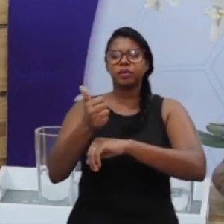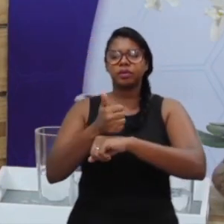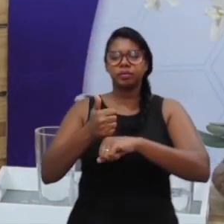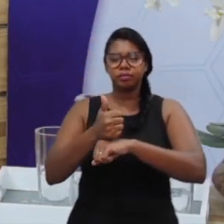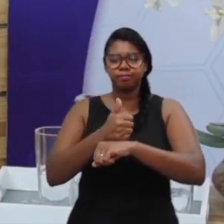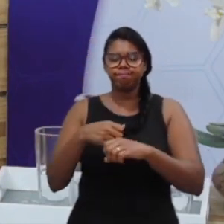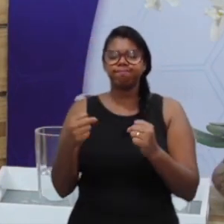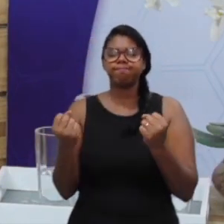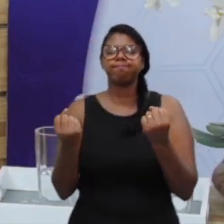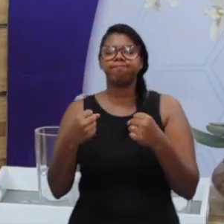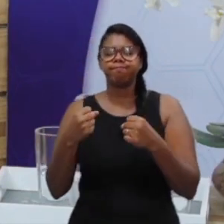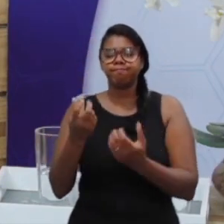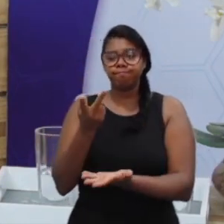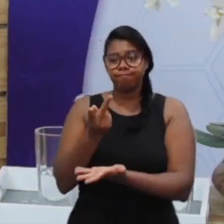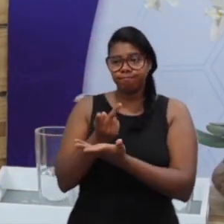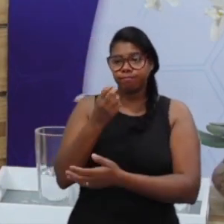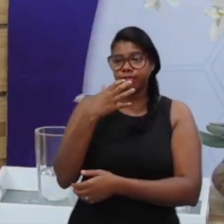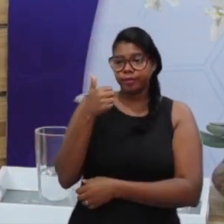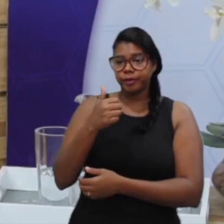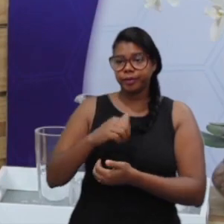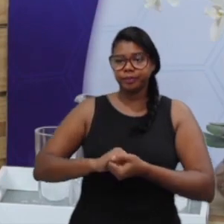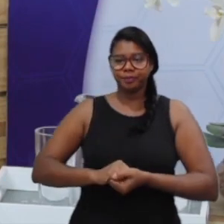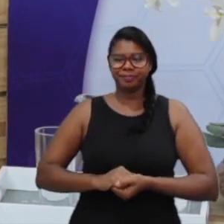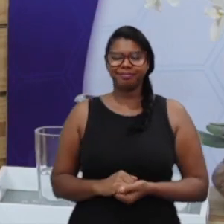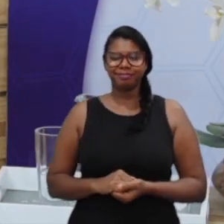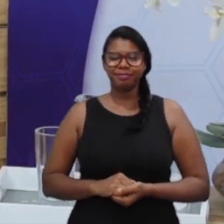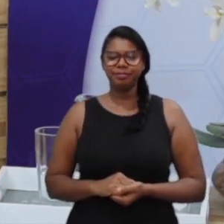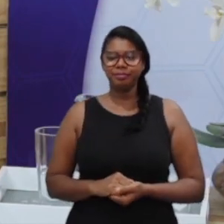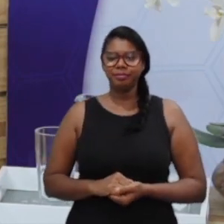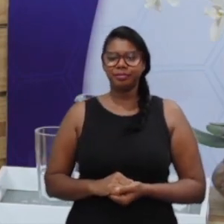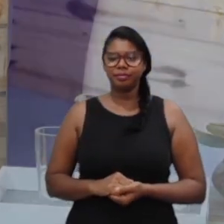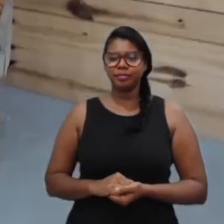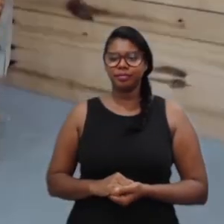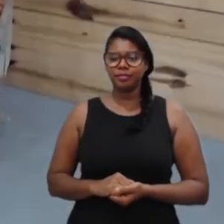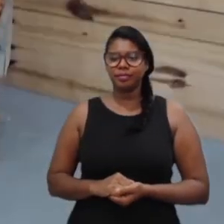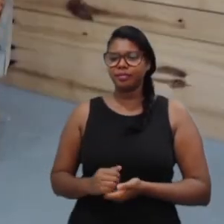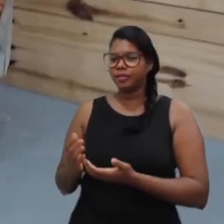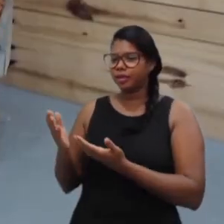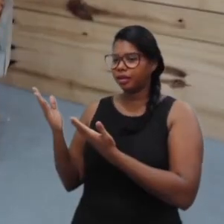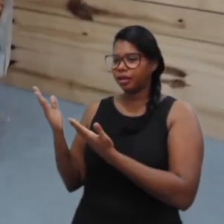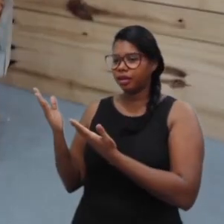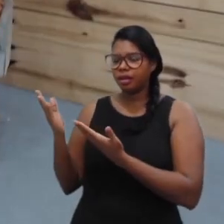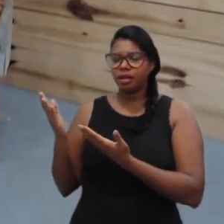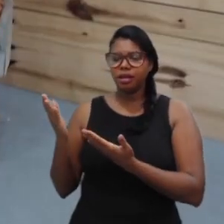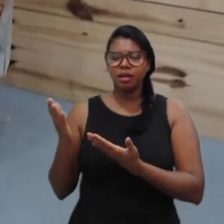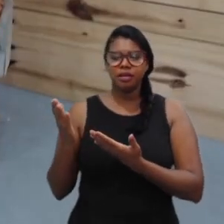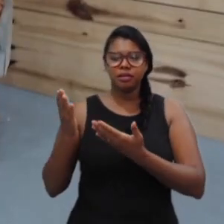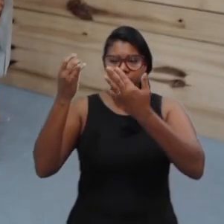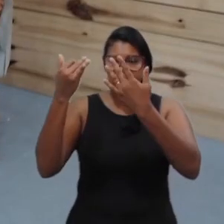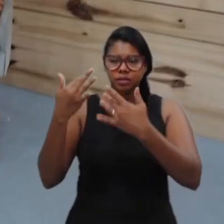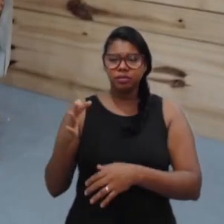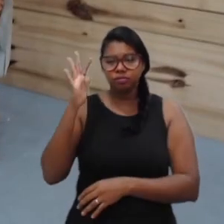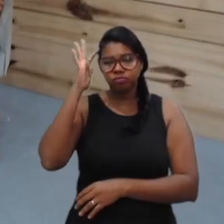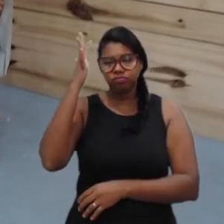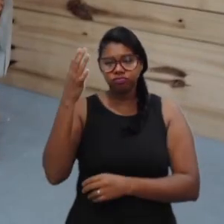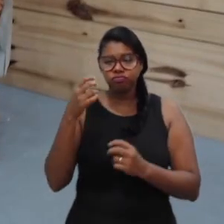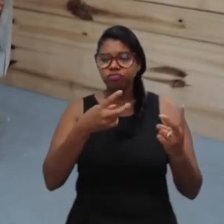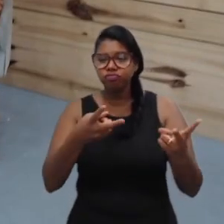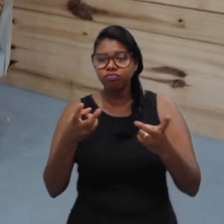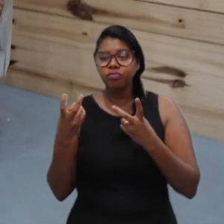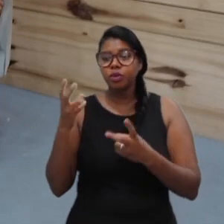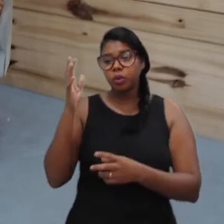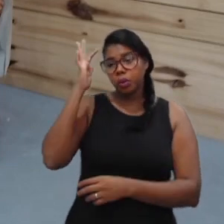trazer bons resultados. Professor, essa fala de uma coisa muito interessante. Tomar decisão não é apenas indagar